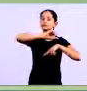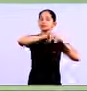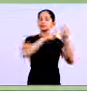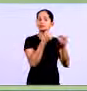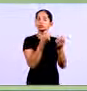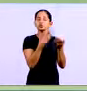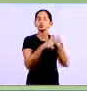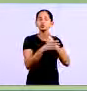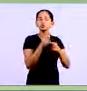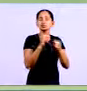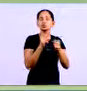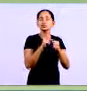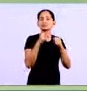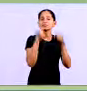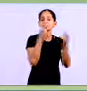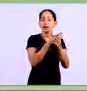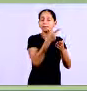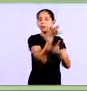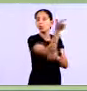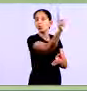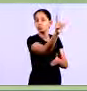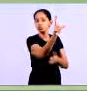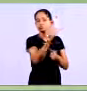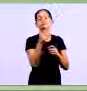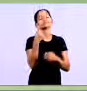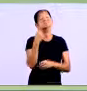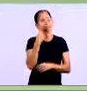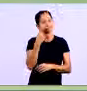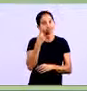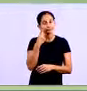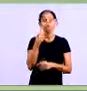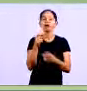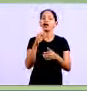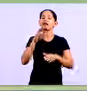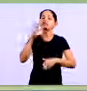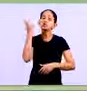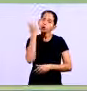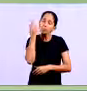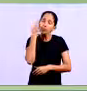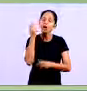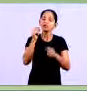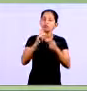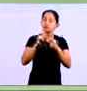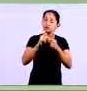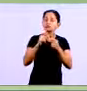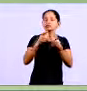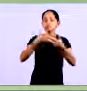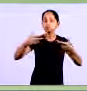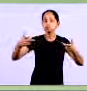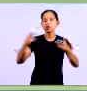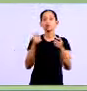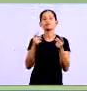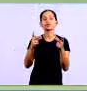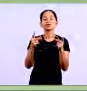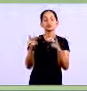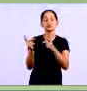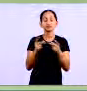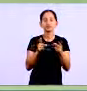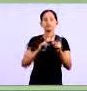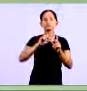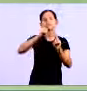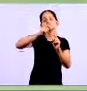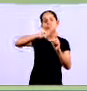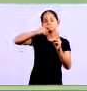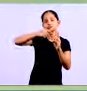as empresas trabalham com vendas, normalmente, geralmente, as empresas trabalham com vendas a prazo, né? Com isso, se tornam competit